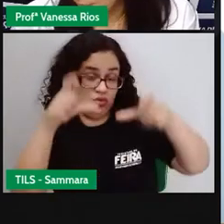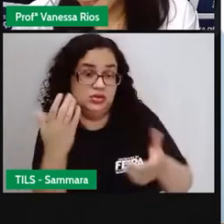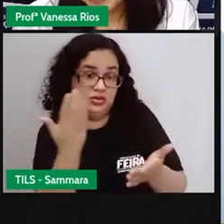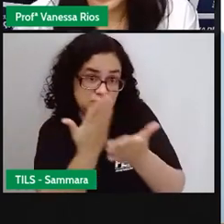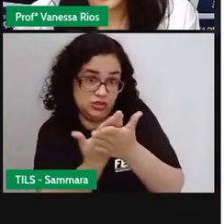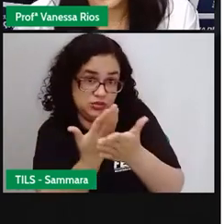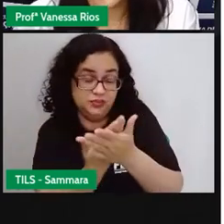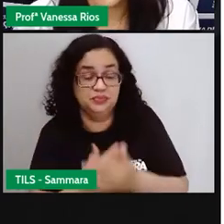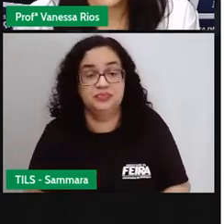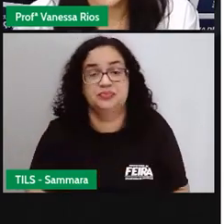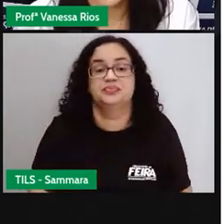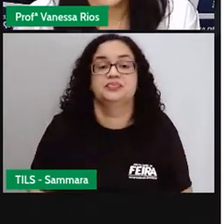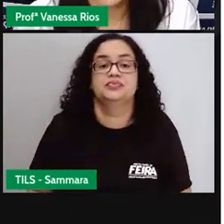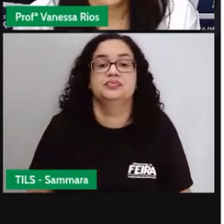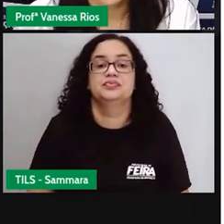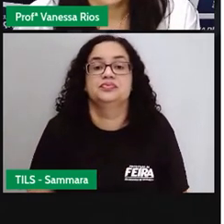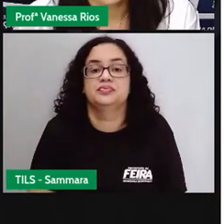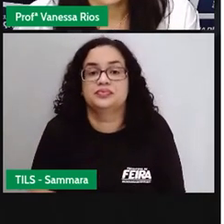está.